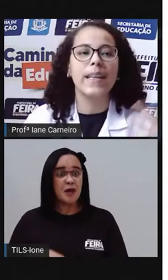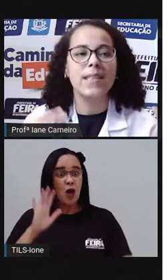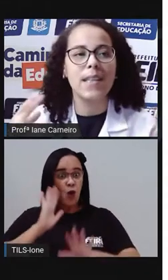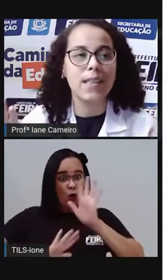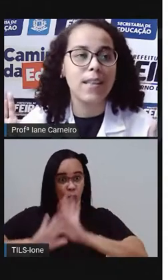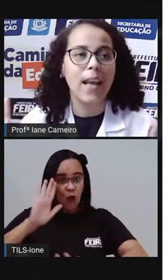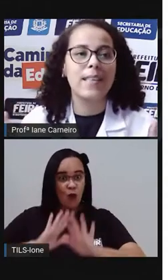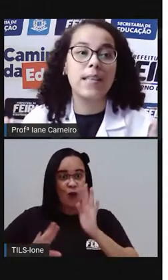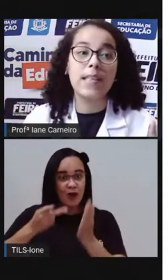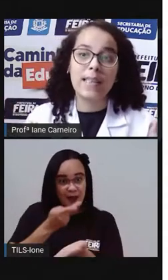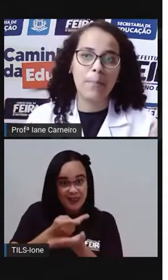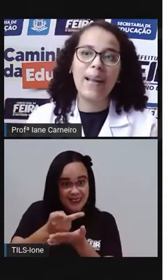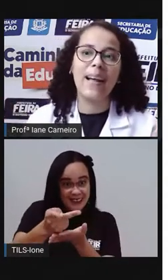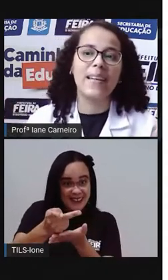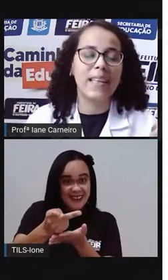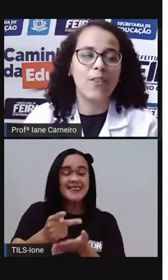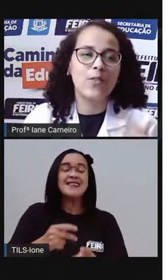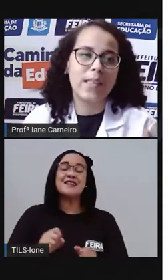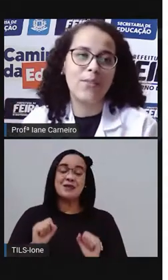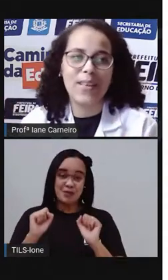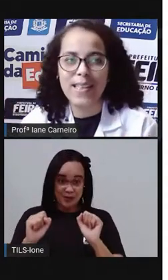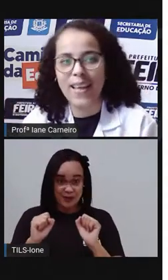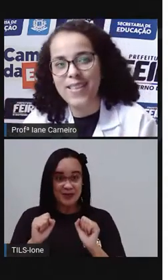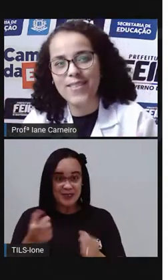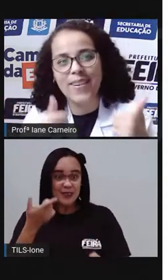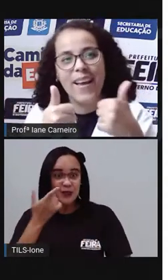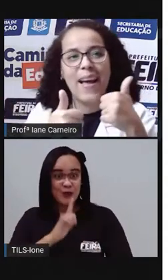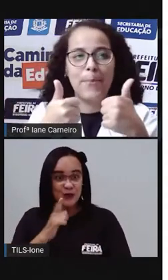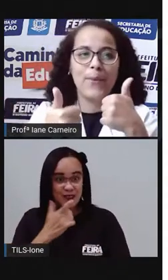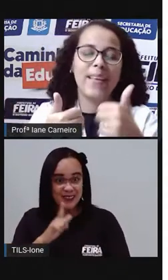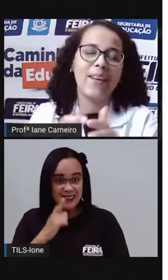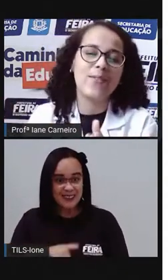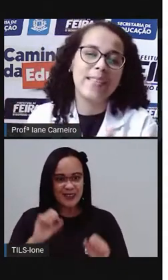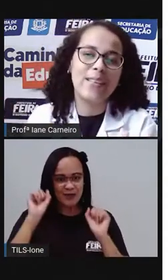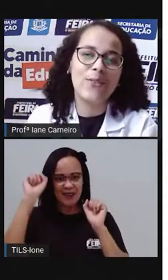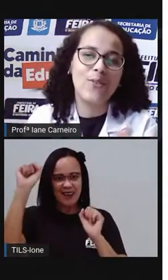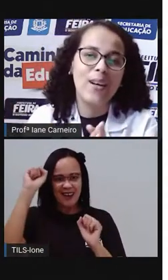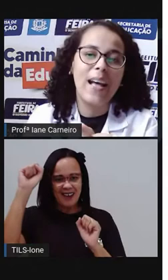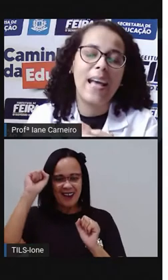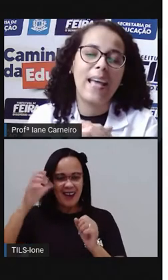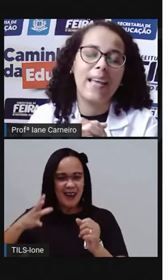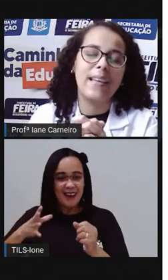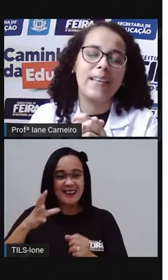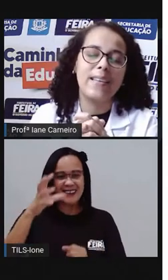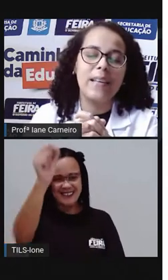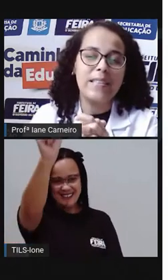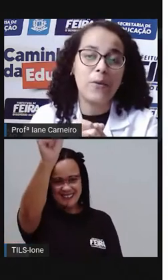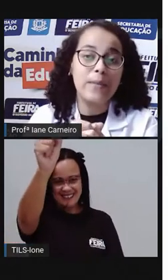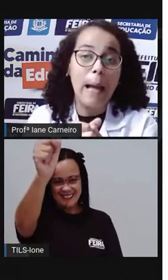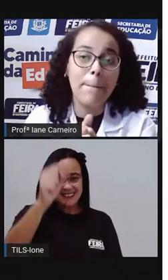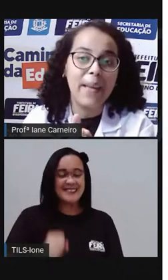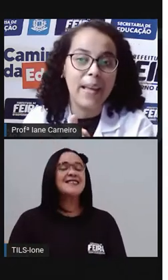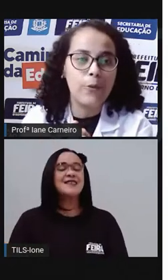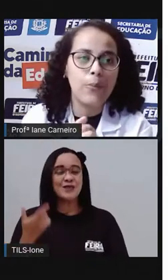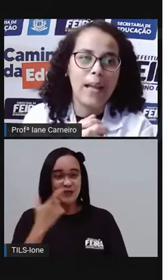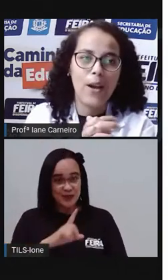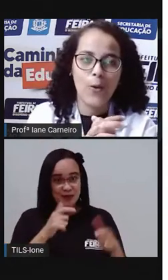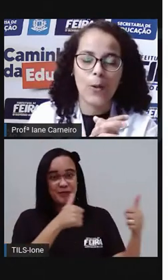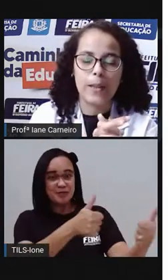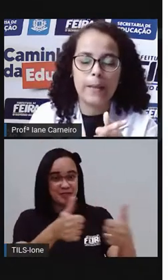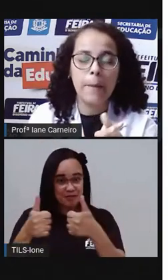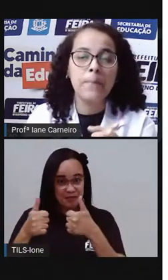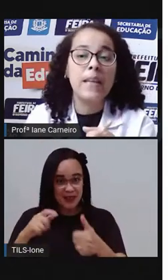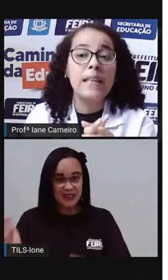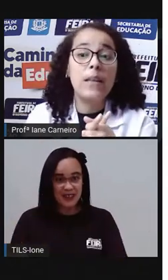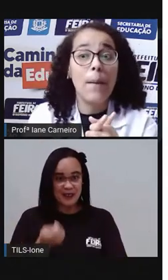corda, sem se atrapalhar. Quem conseguir fazer isso é porque conseguiu executar bem o pular